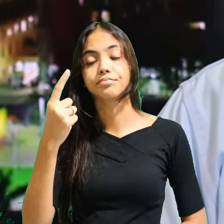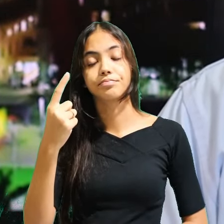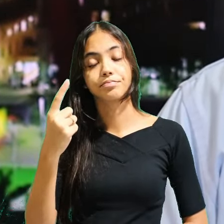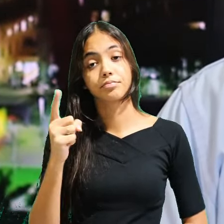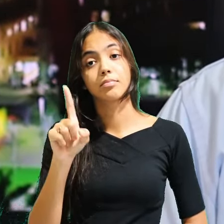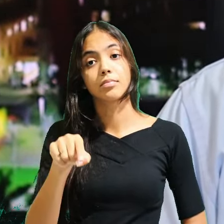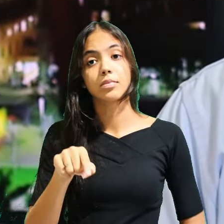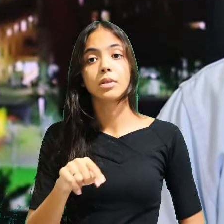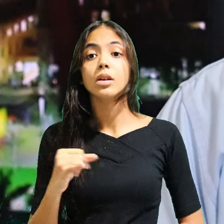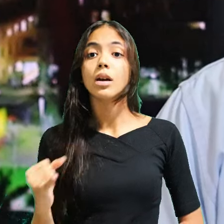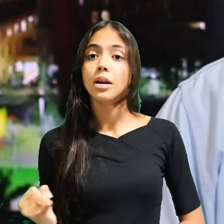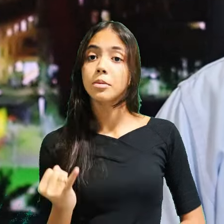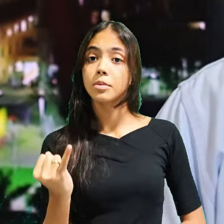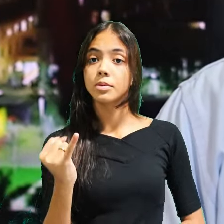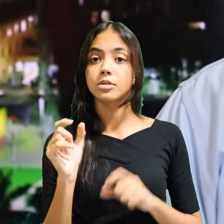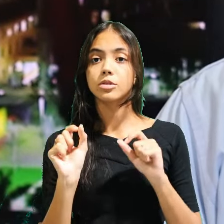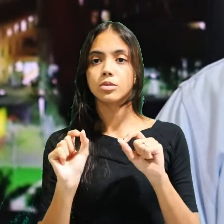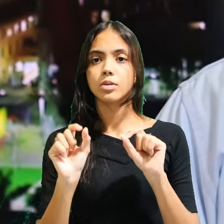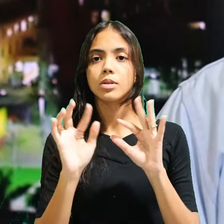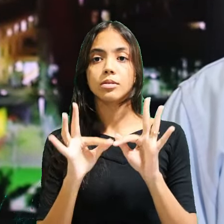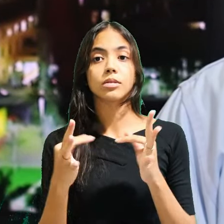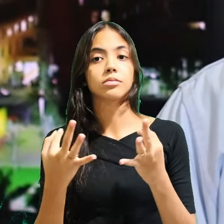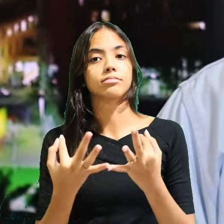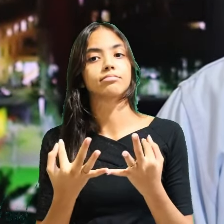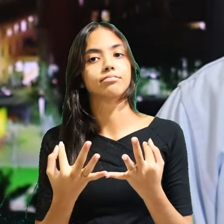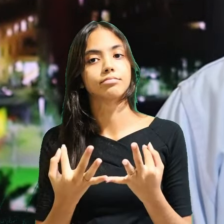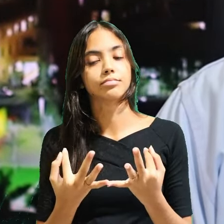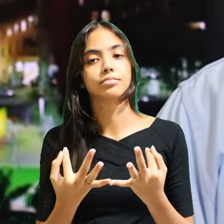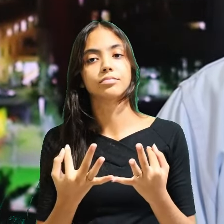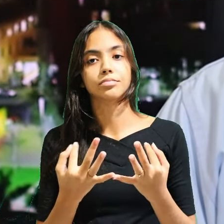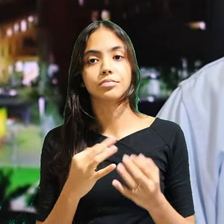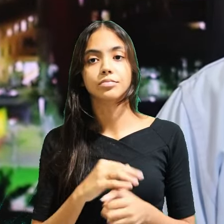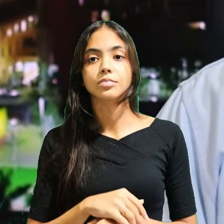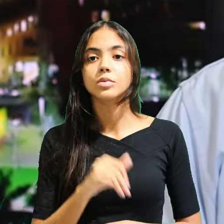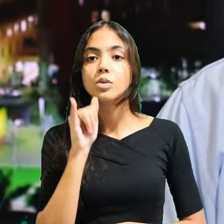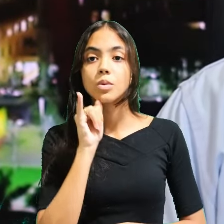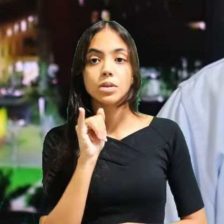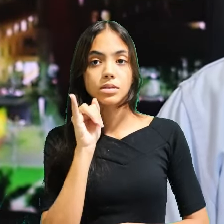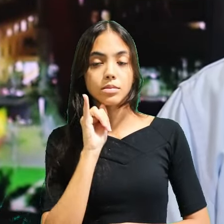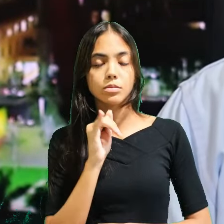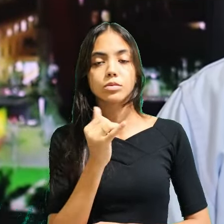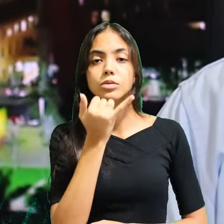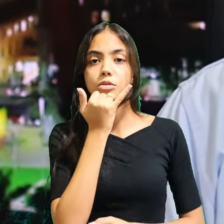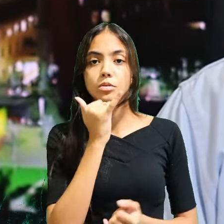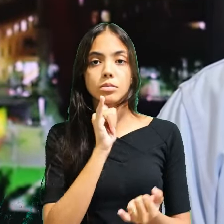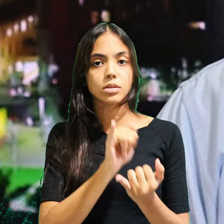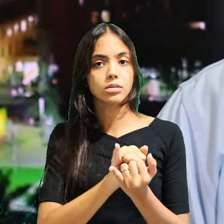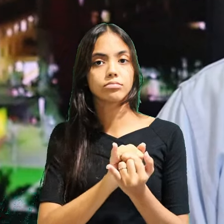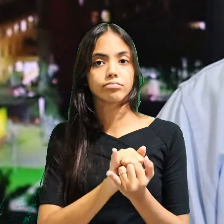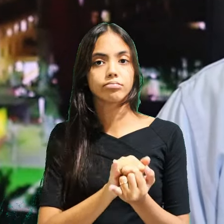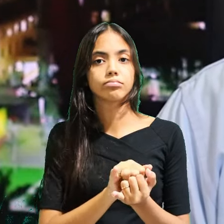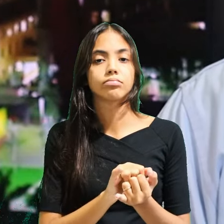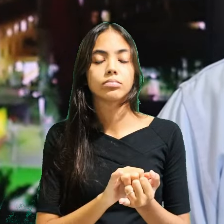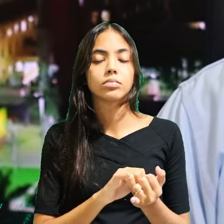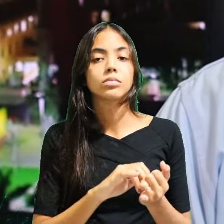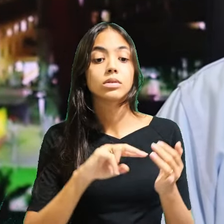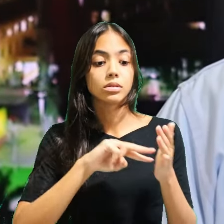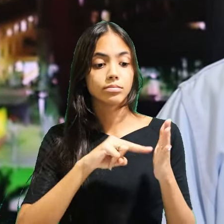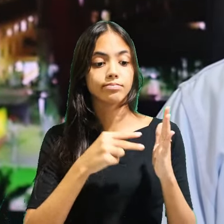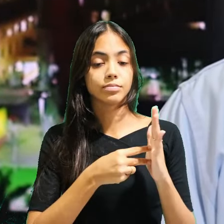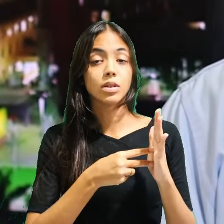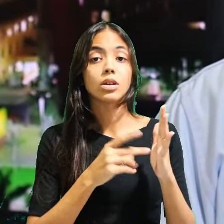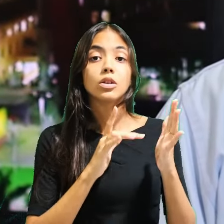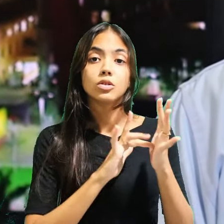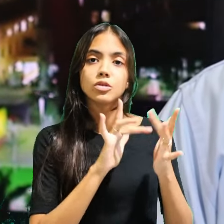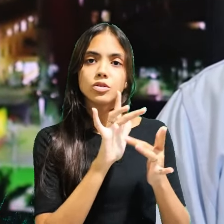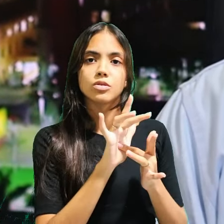mais importante delas é a família. Depois do exemplo de perdão mais significativo, o